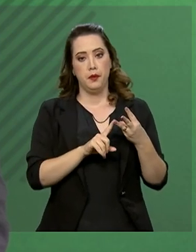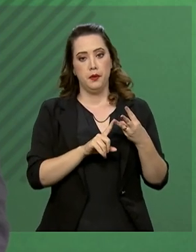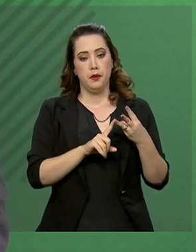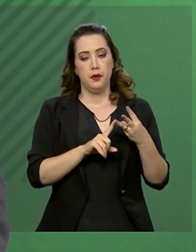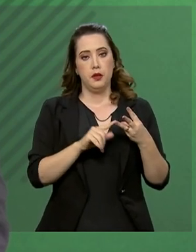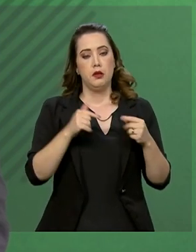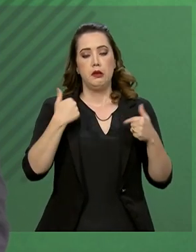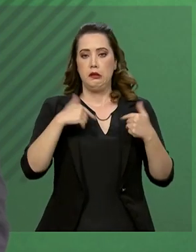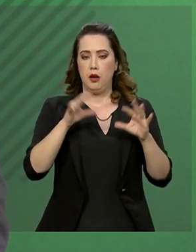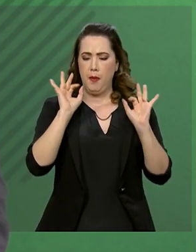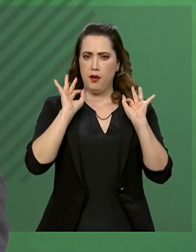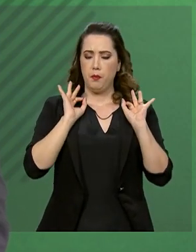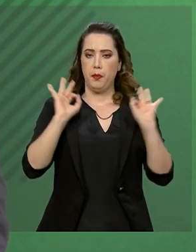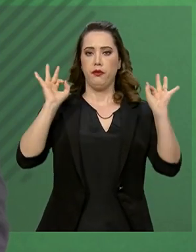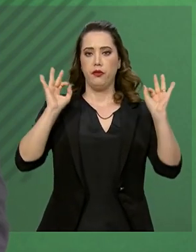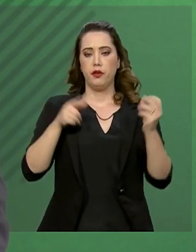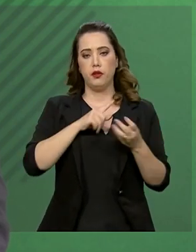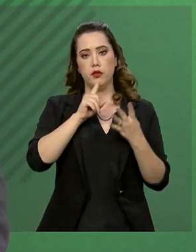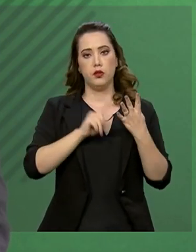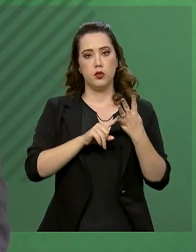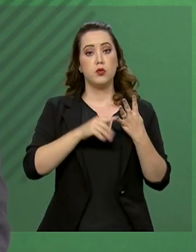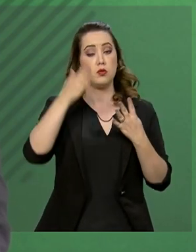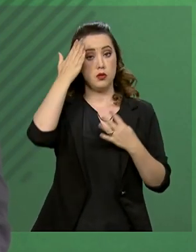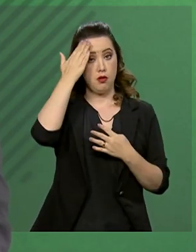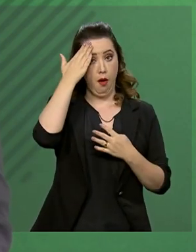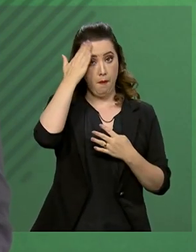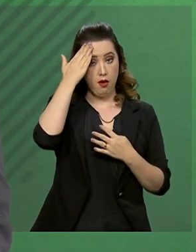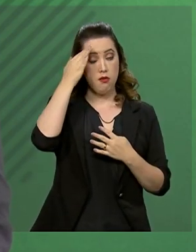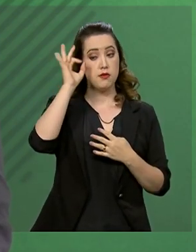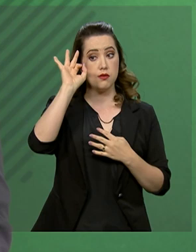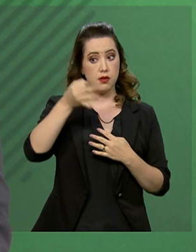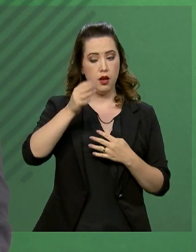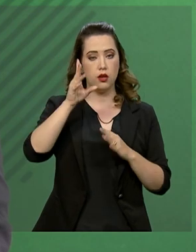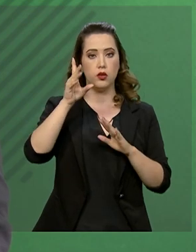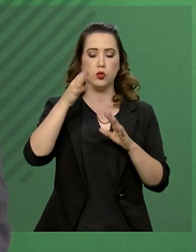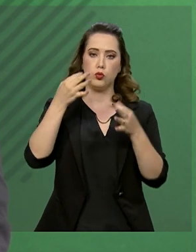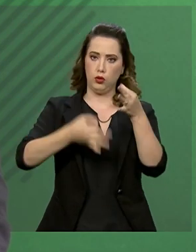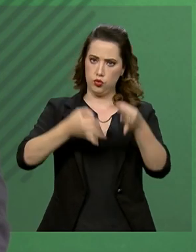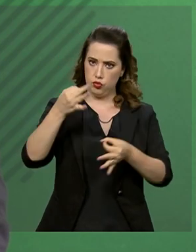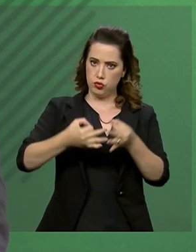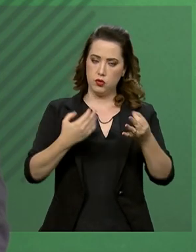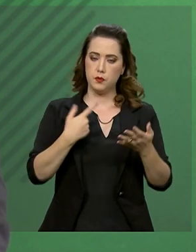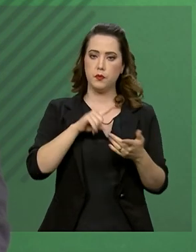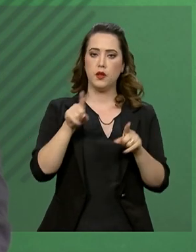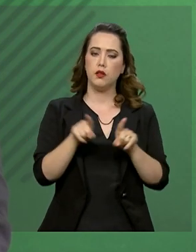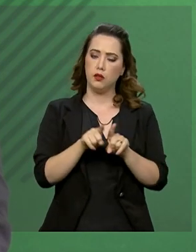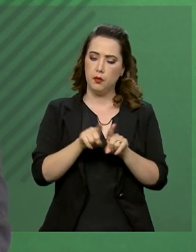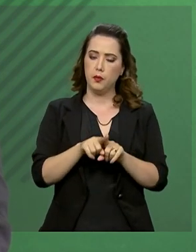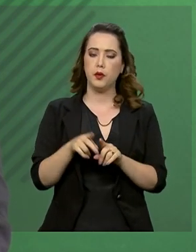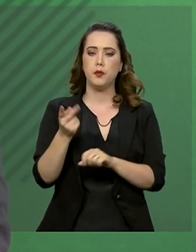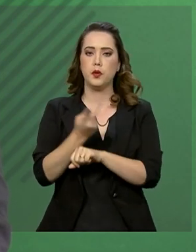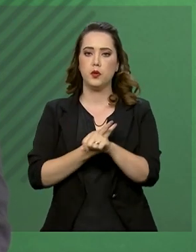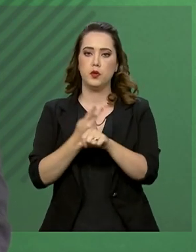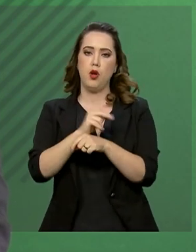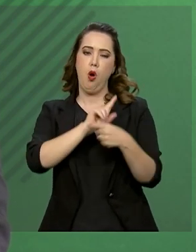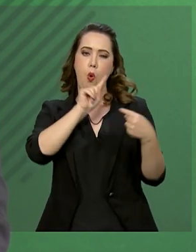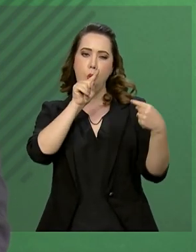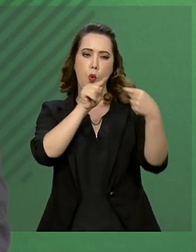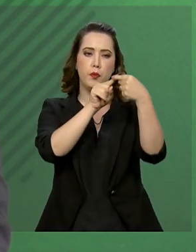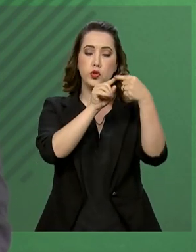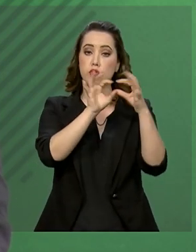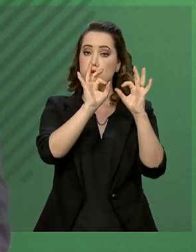conduta ilibada, elevado saber jurídico e, naturalmente, também buscará um alinhamento